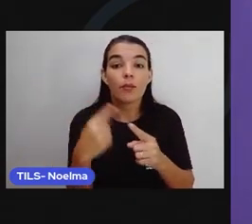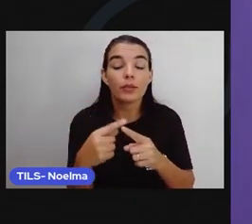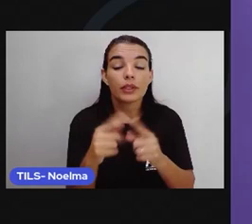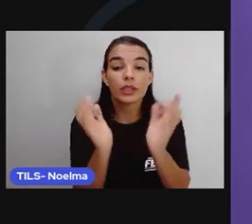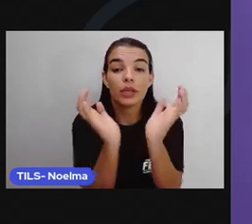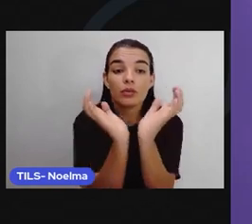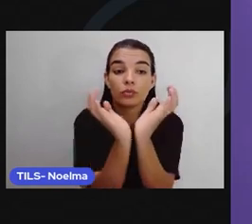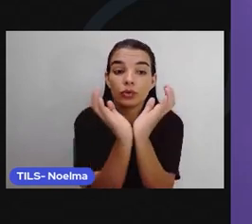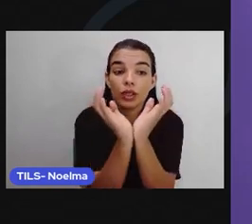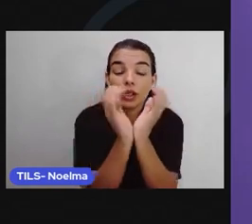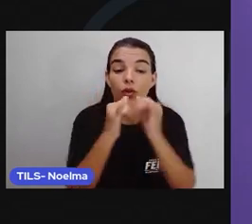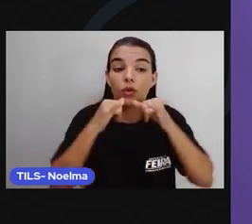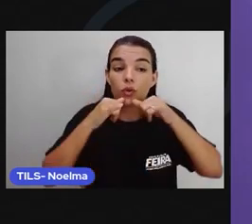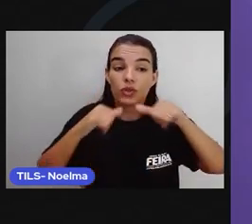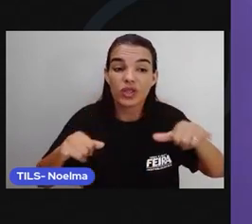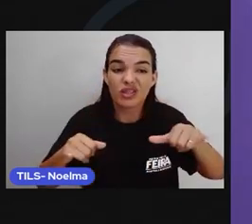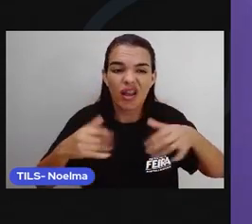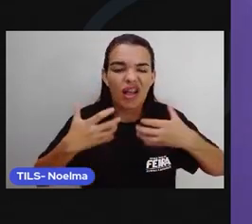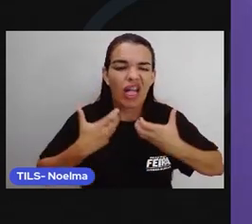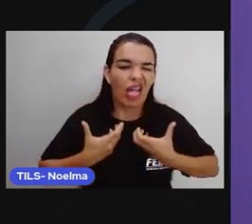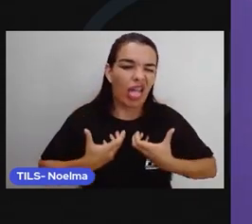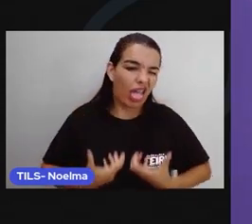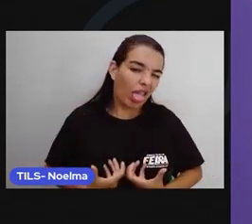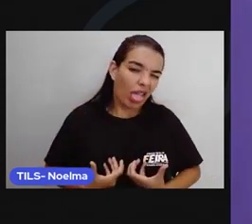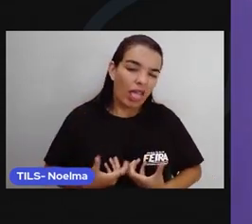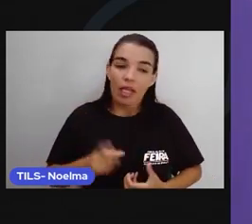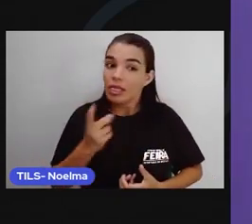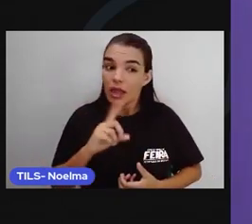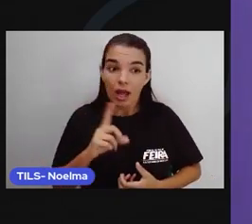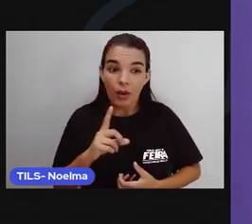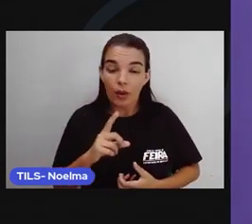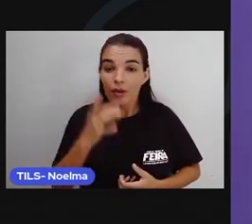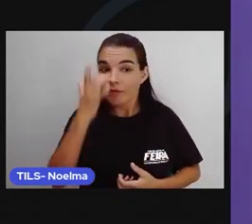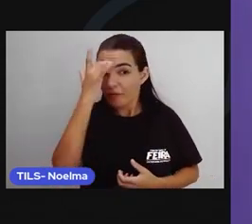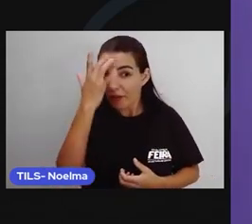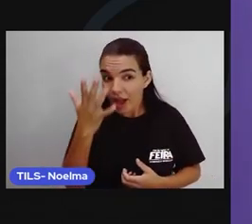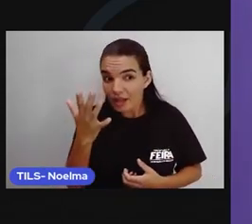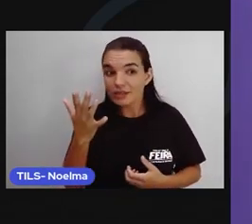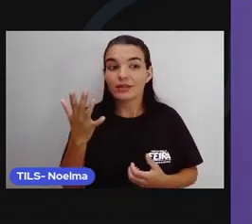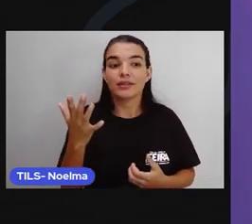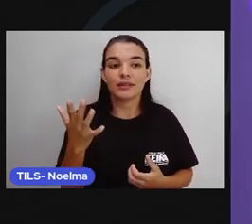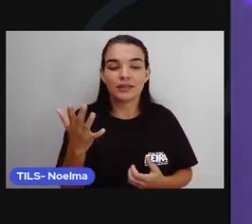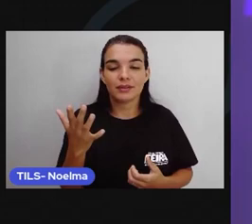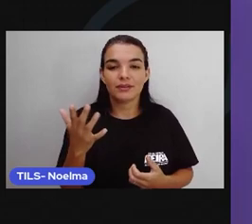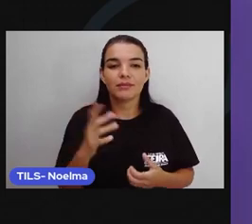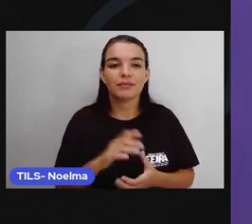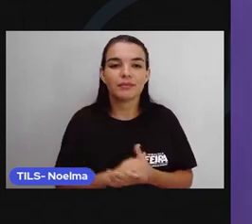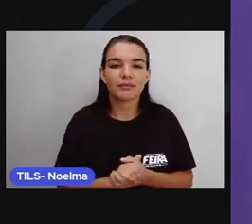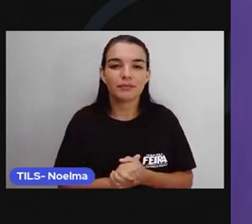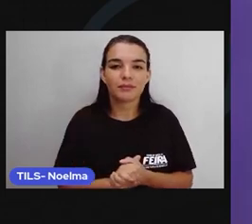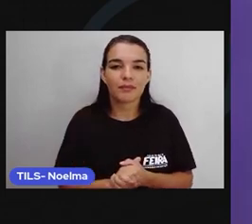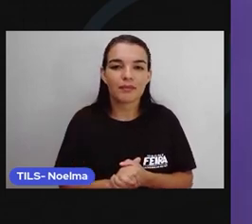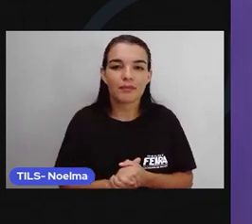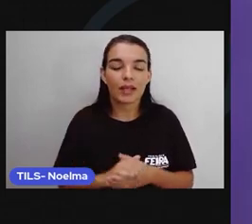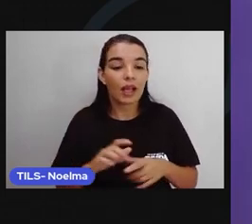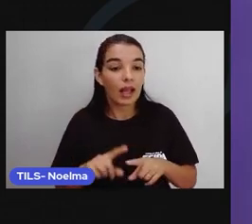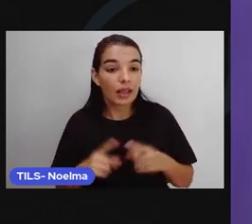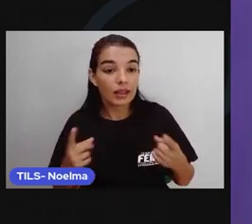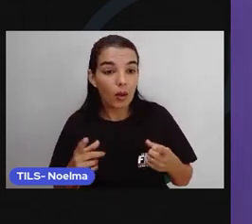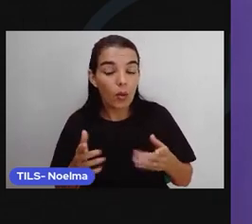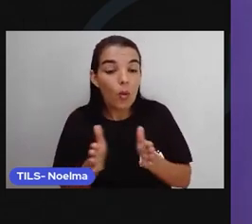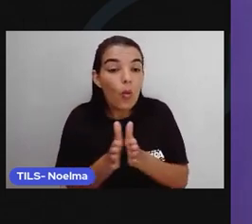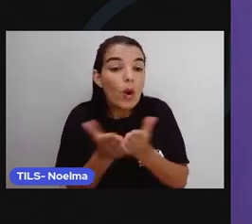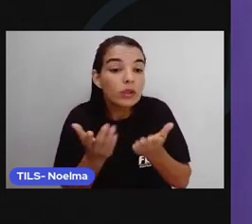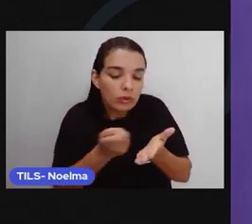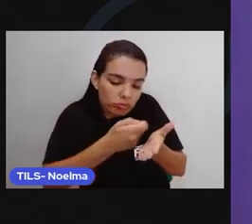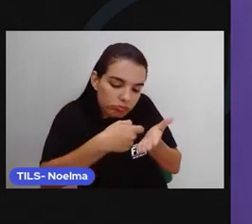exaustivo, ele não esgota o tema. Ao contrário, ele fala de modo bastante sucinto sobre. Na hora que a gente está redigindo a notícia, a gente tem